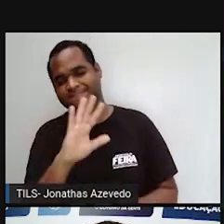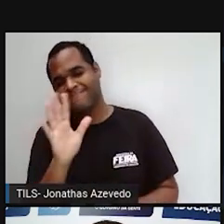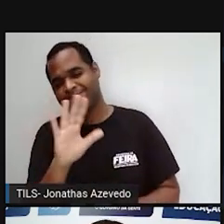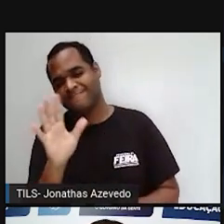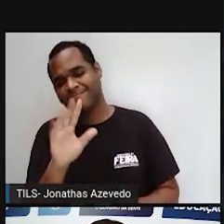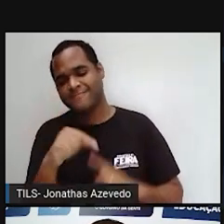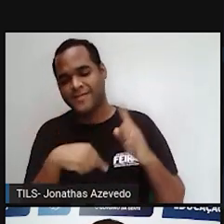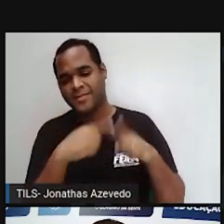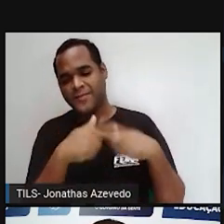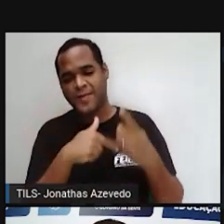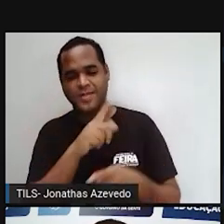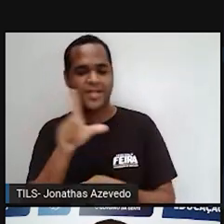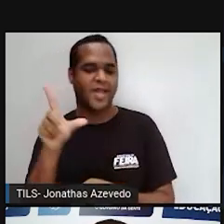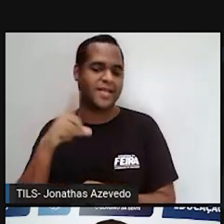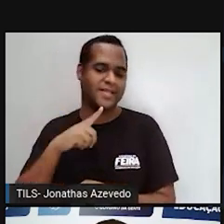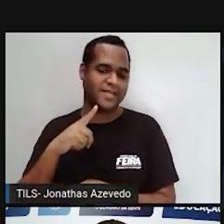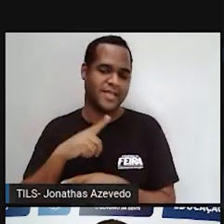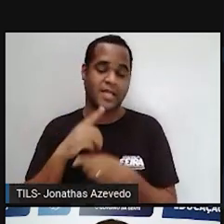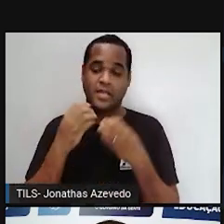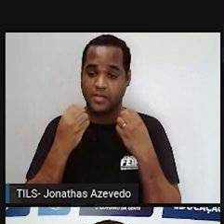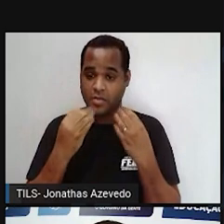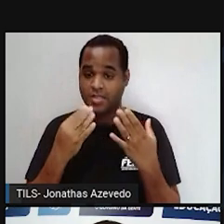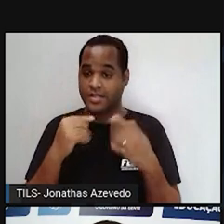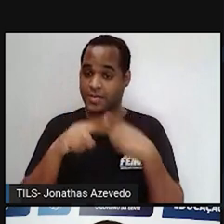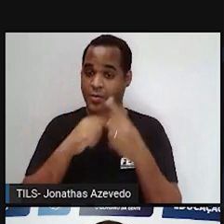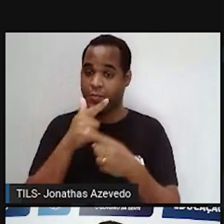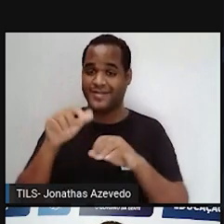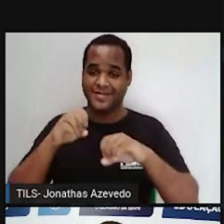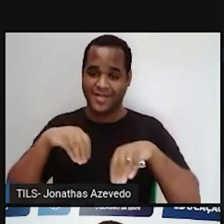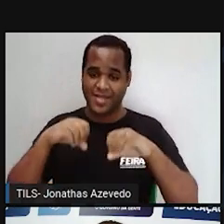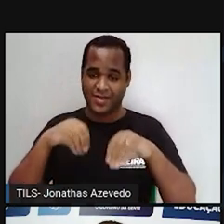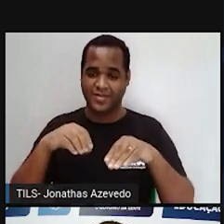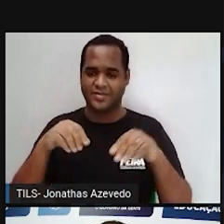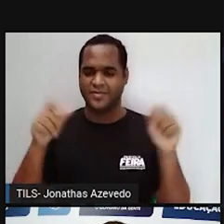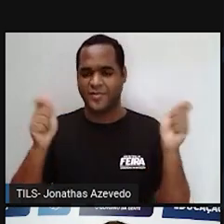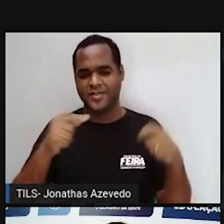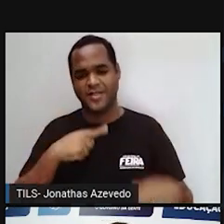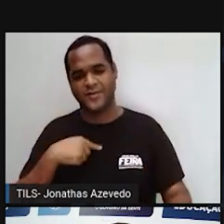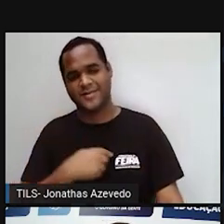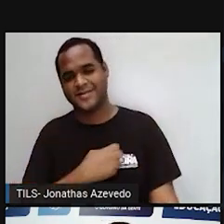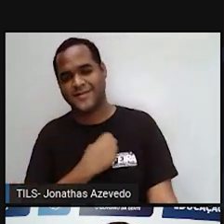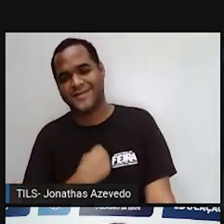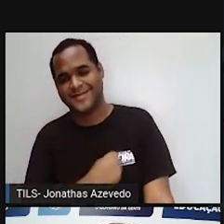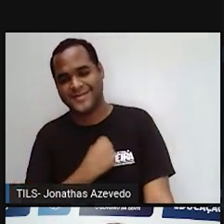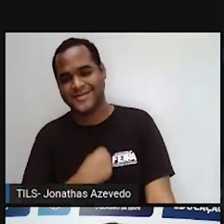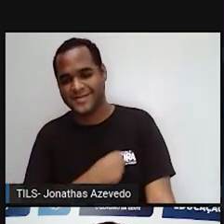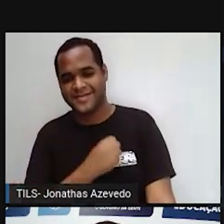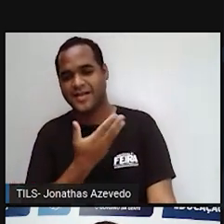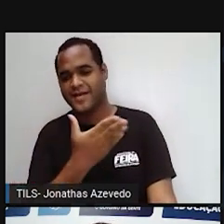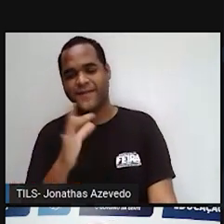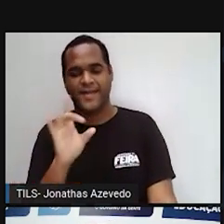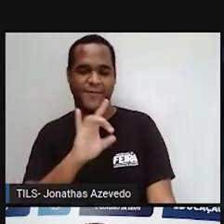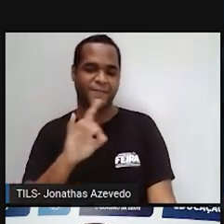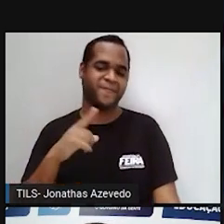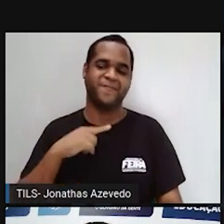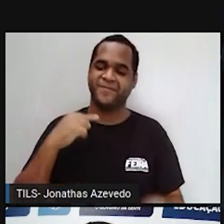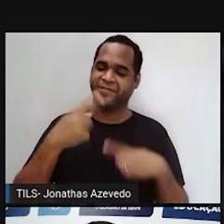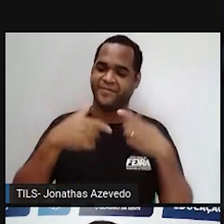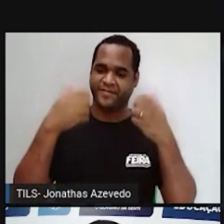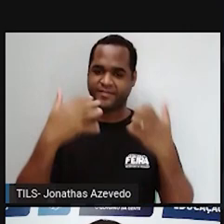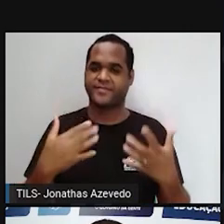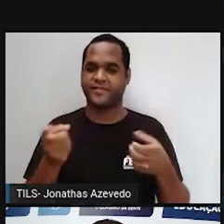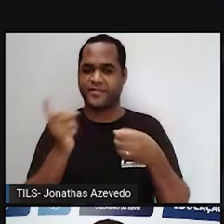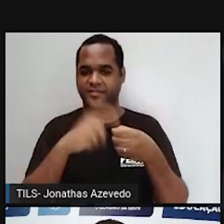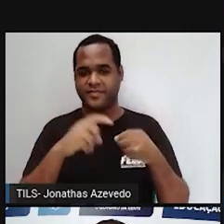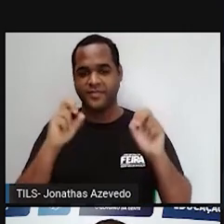breve na nossa próxima aula. eu vou ficar aqui morrendo saudade de vocês, mas em breve a gente está de